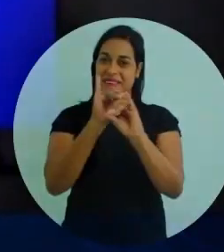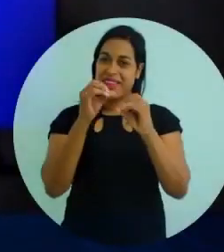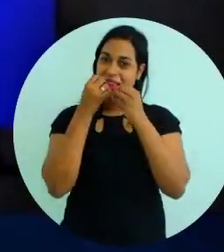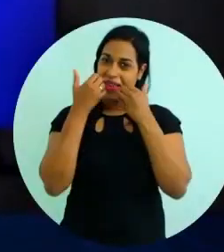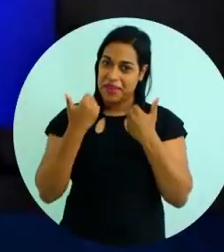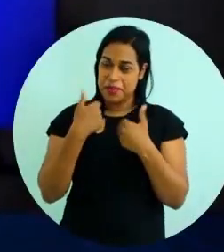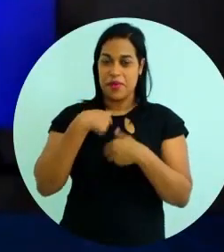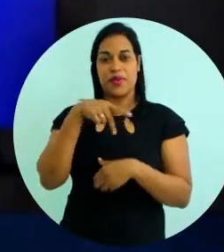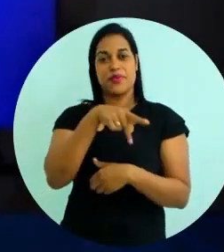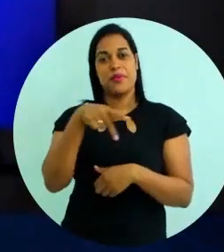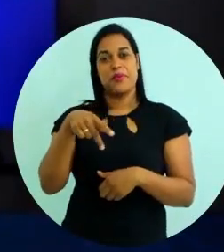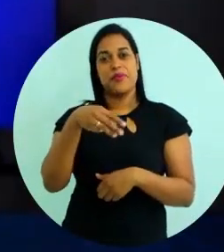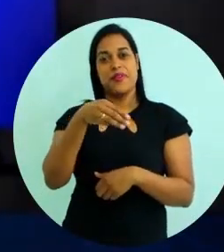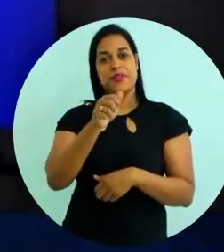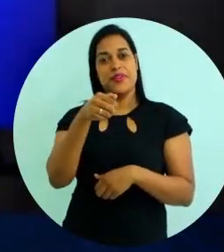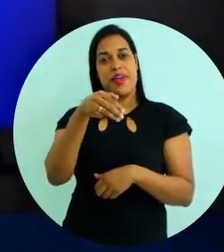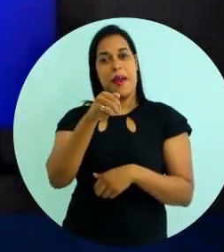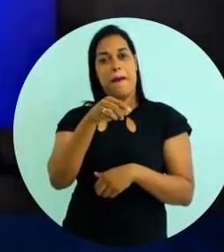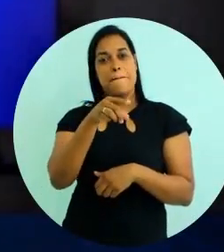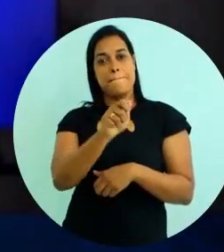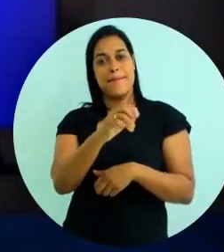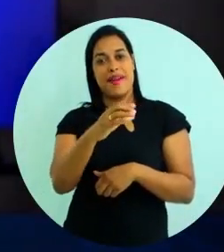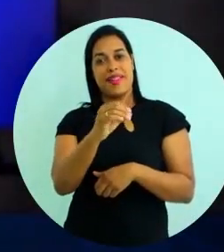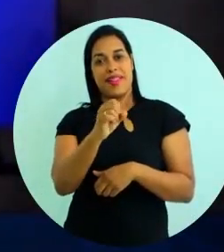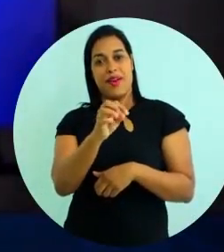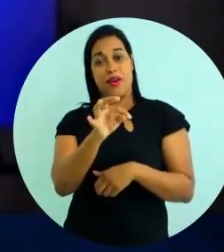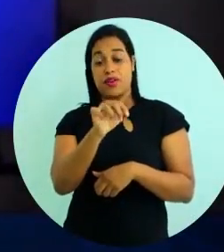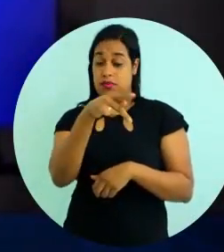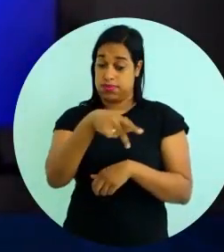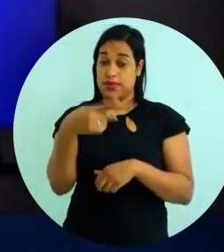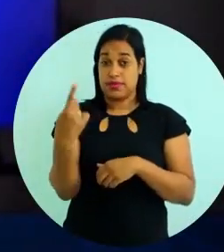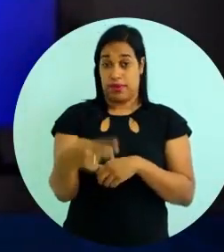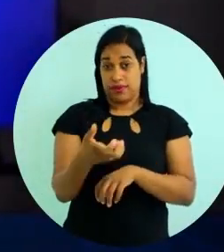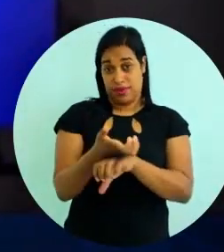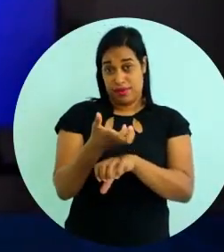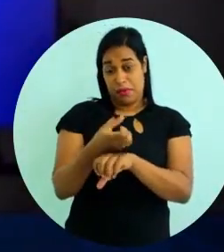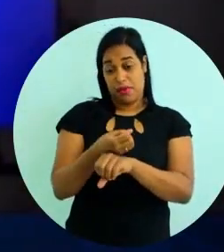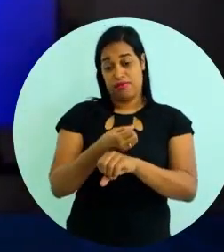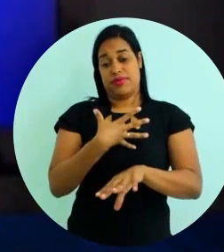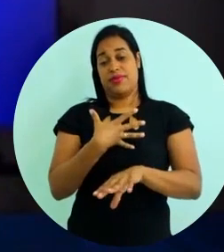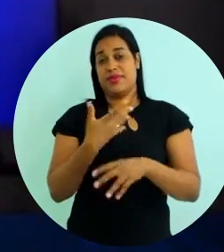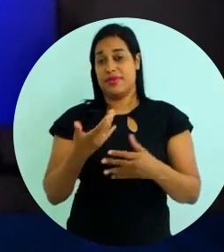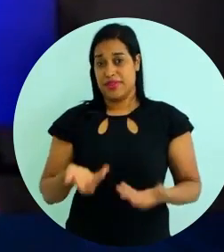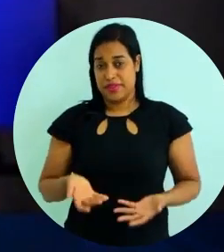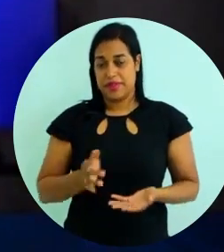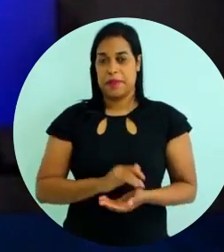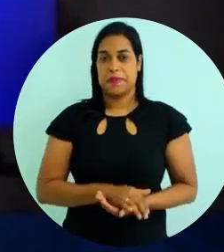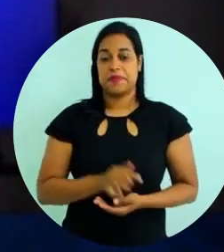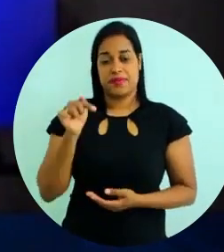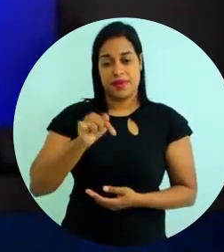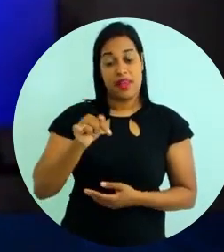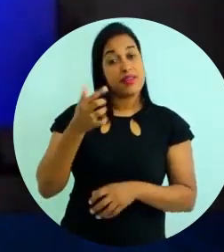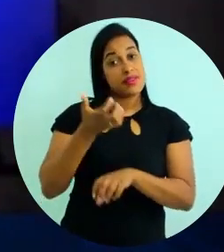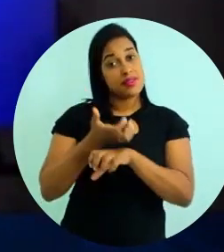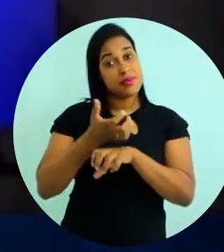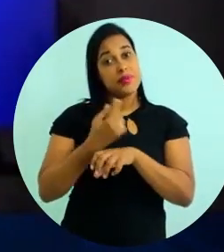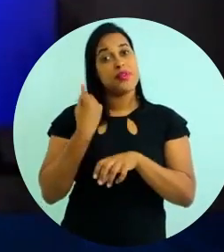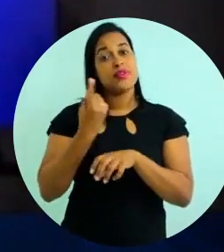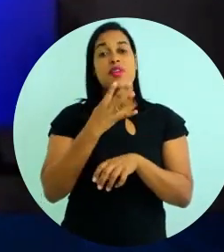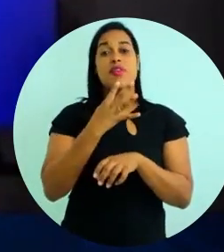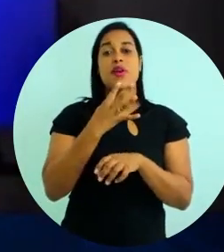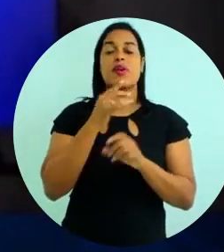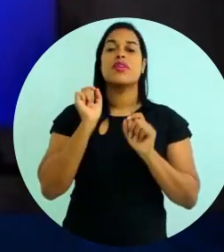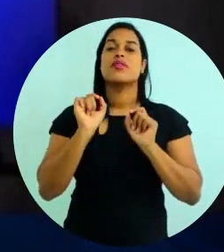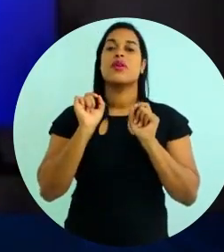Olá, eu sou a professora Amanda Costa, sou professora dessa disciplina de educação à distância. Nessa disciplina a gente